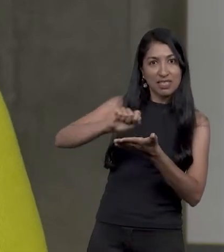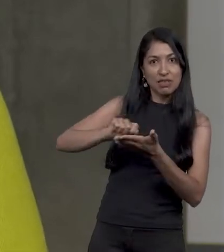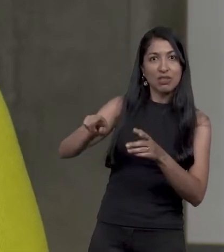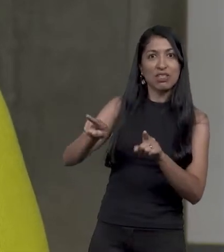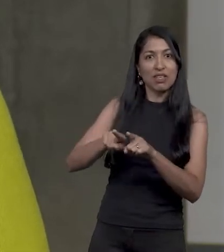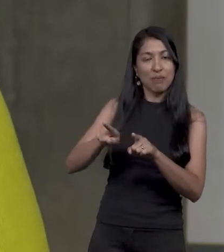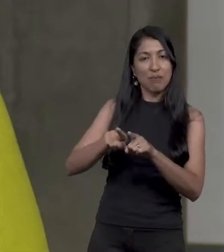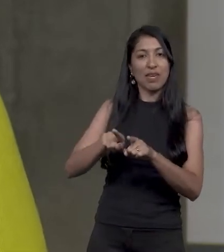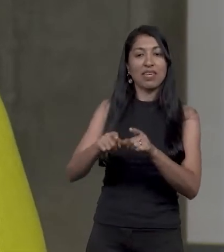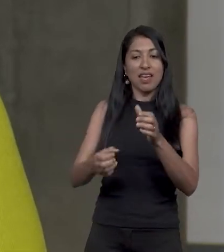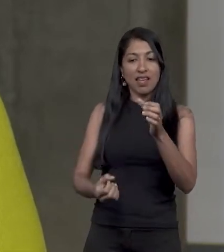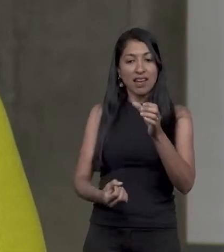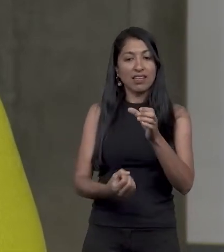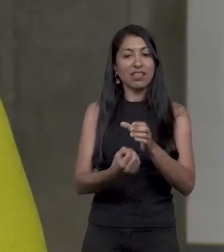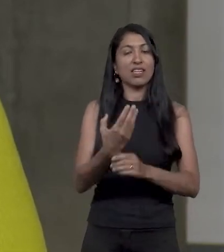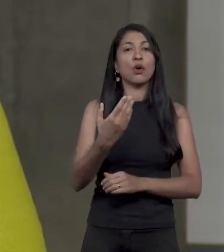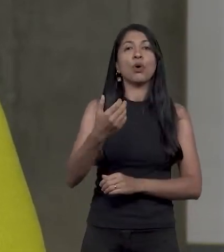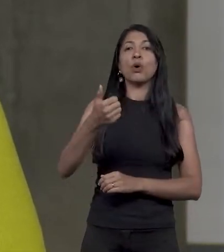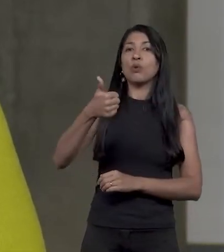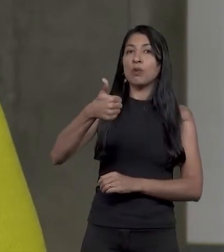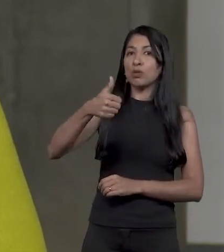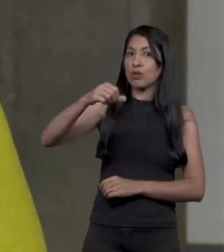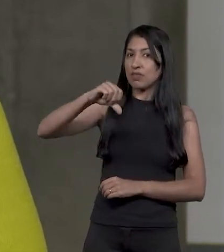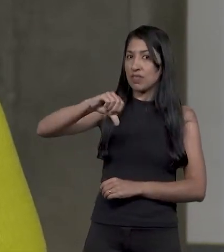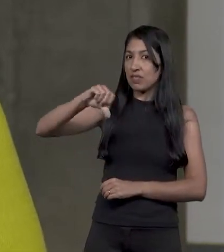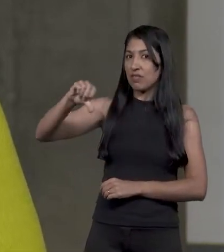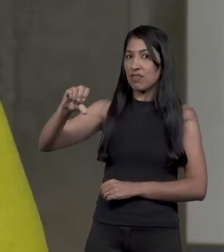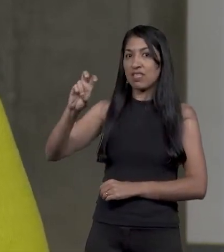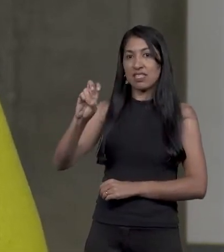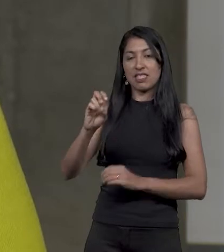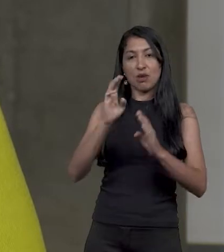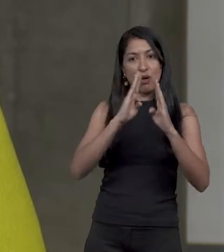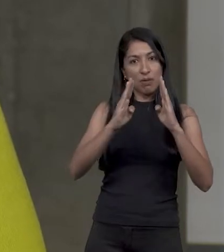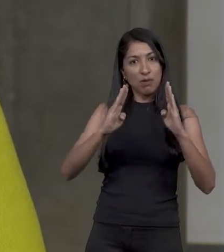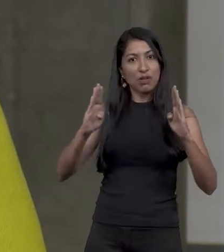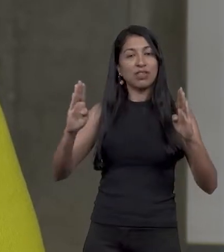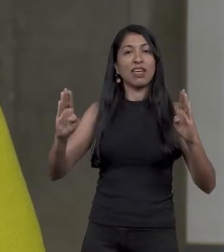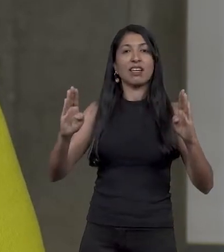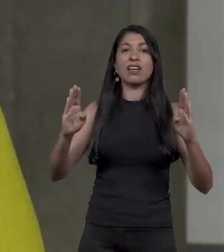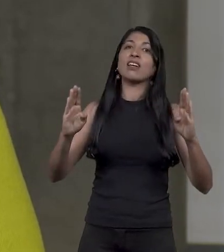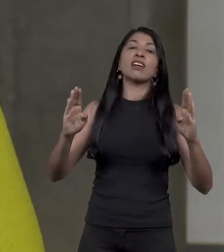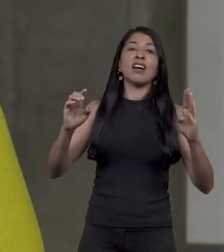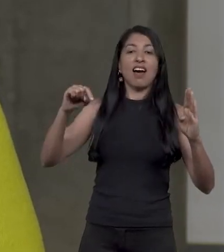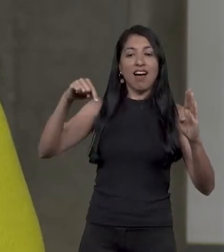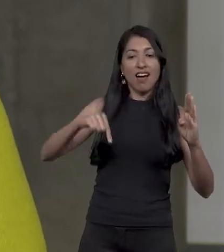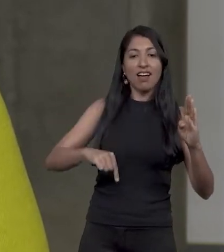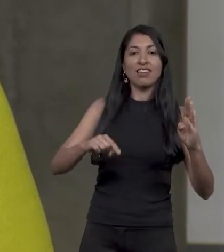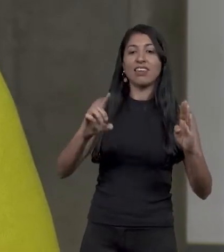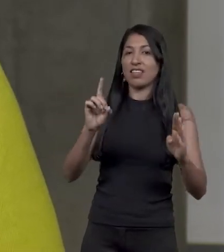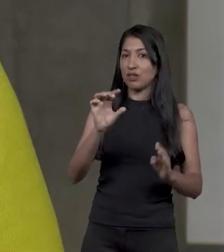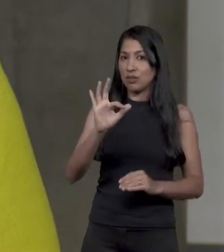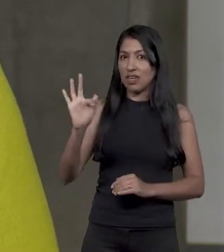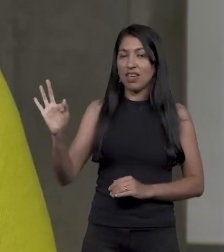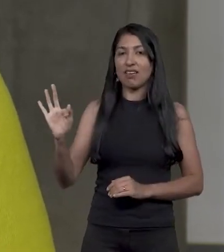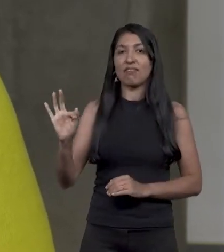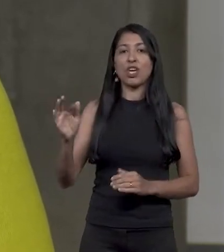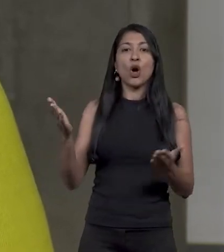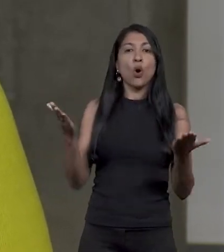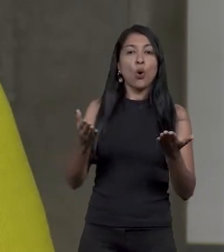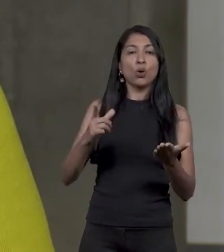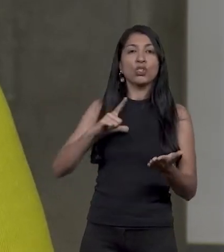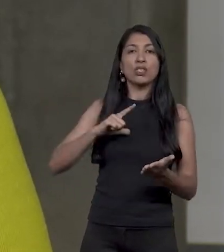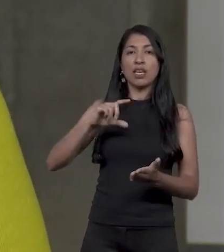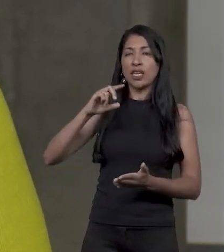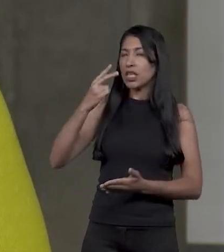precursora ao fundar em 1995 a Biblioteca Braille Dorina Noil. A biblioteca